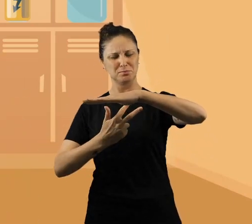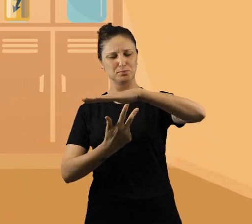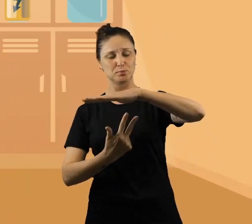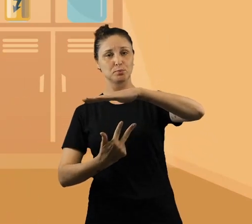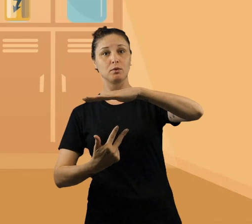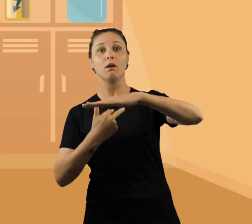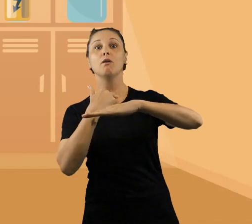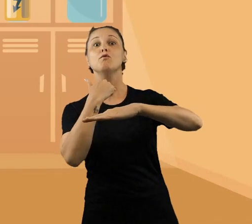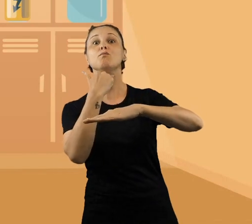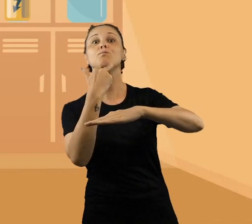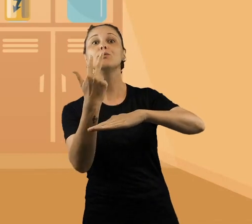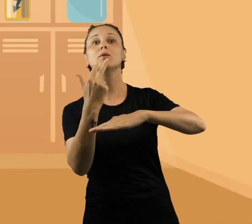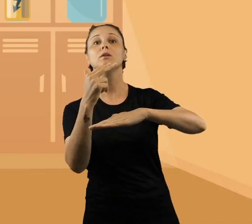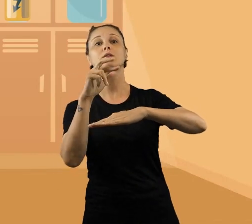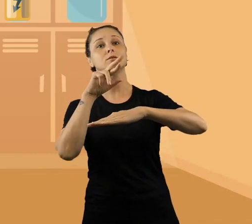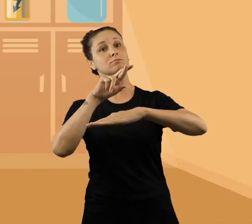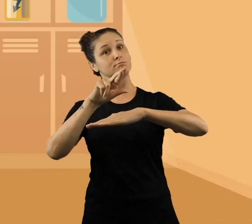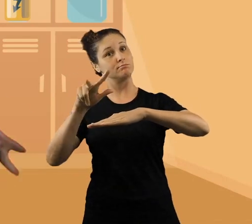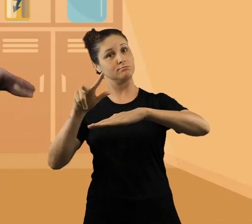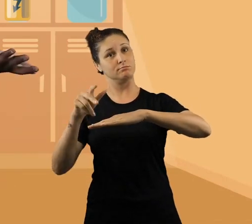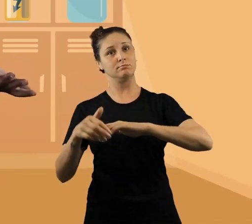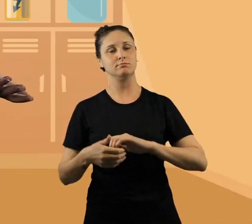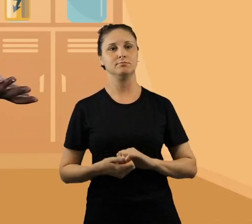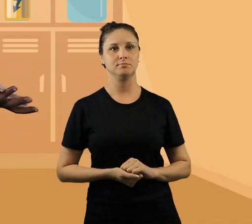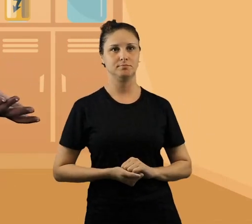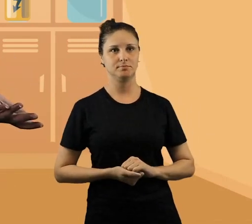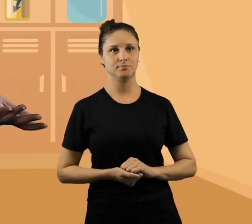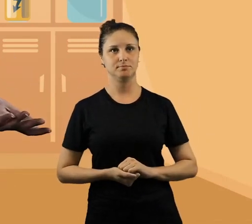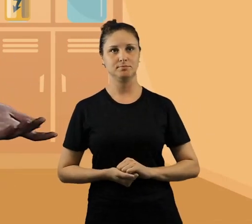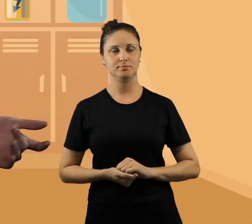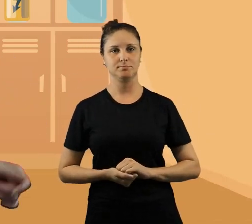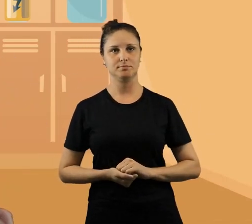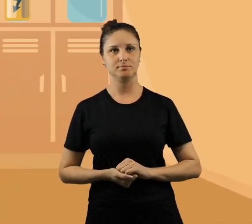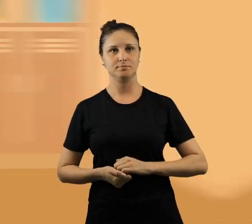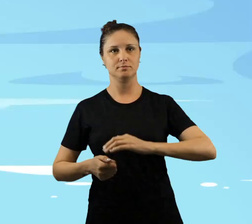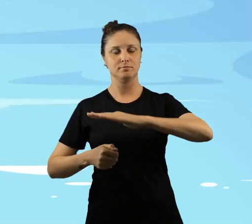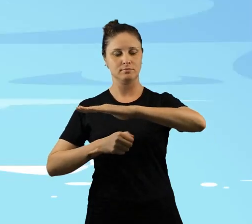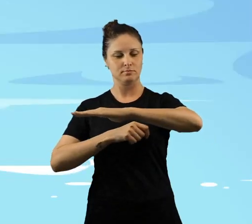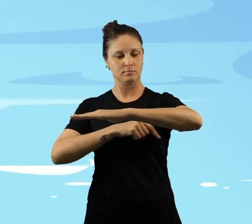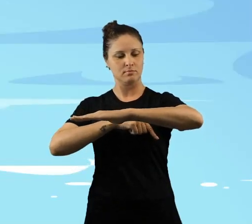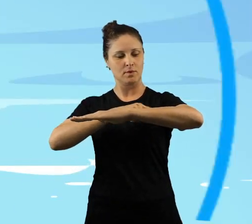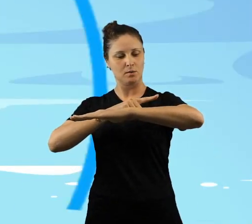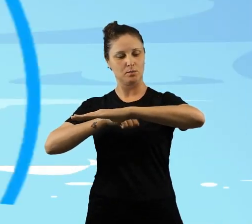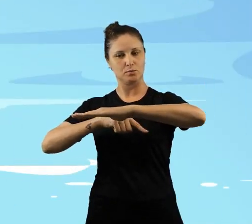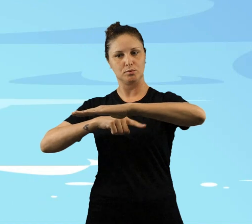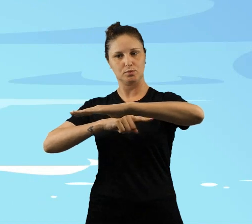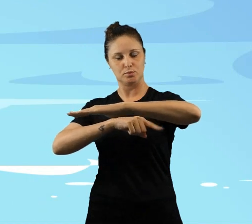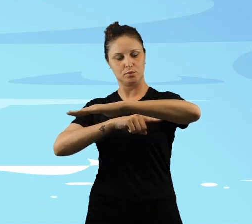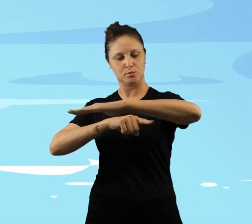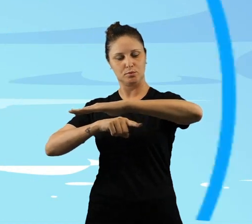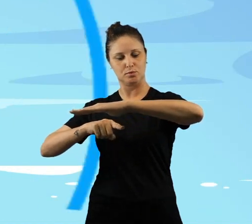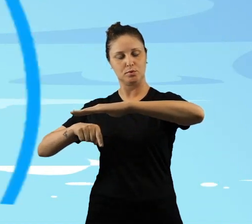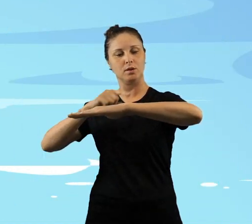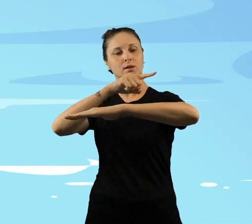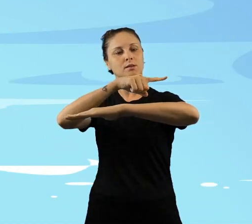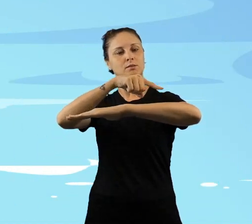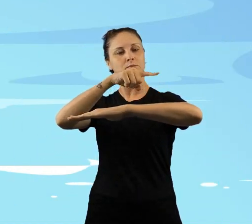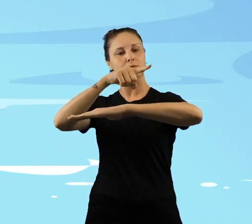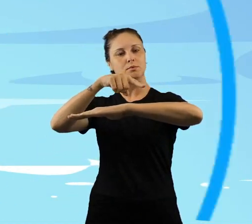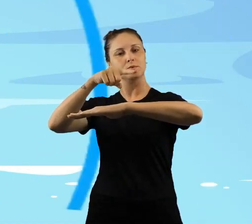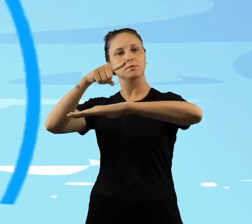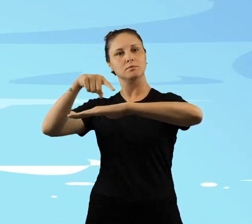estava dentro do mar? Isso também acontece na vida real. A nossa voz fica